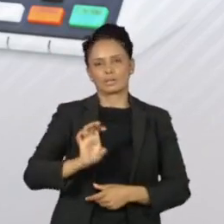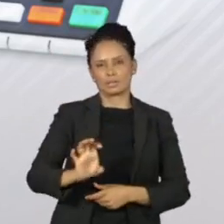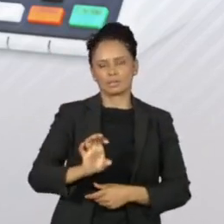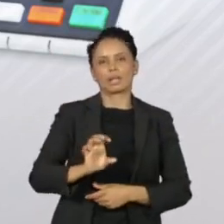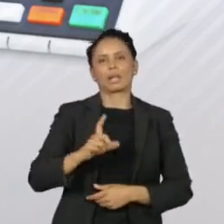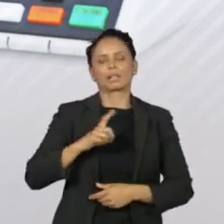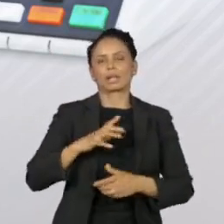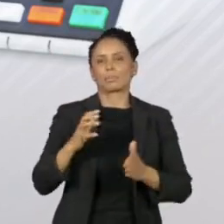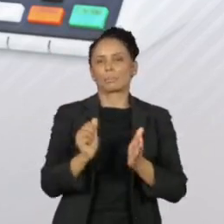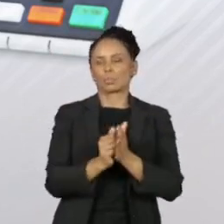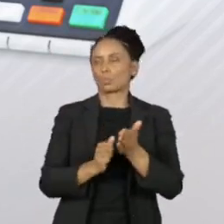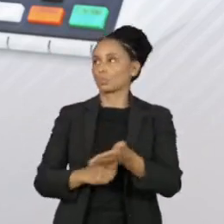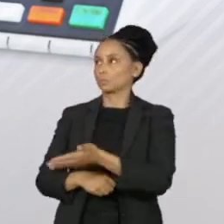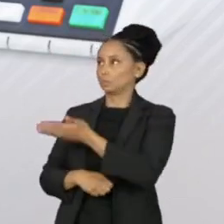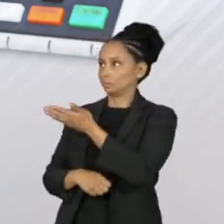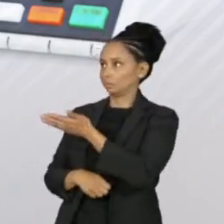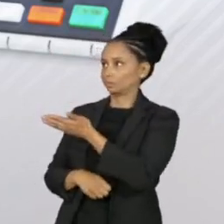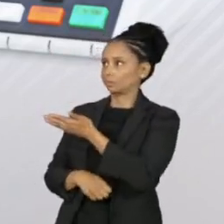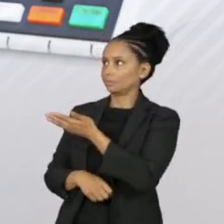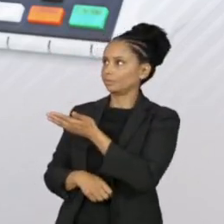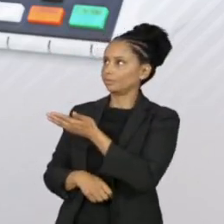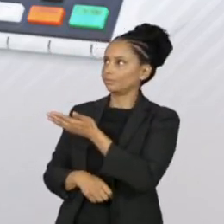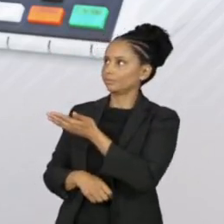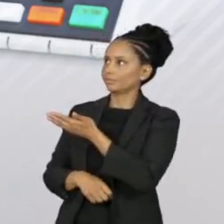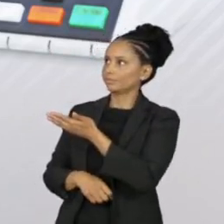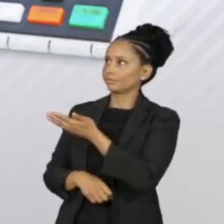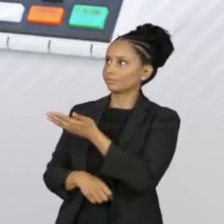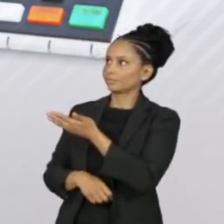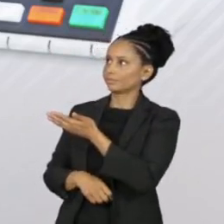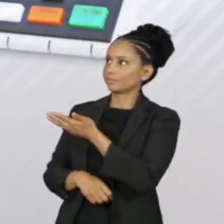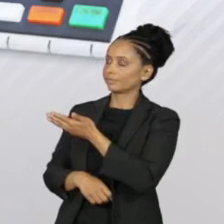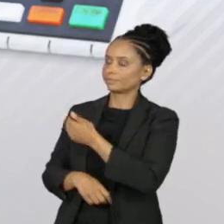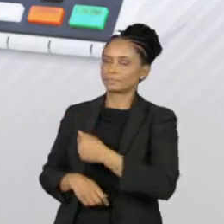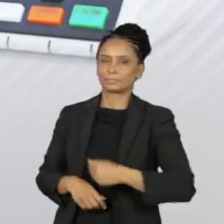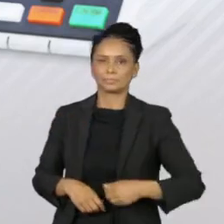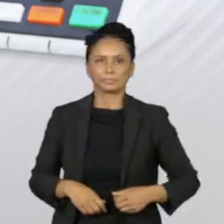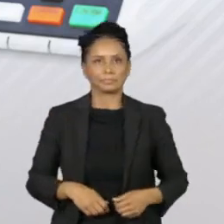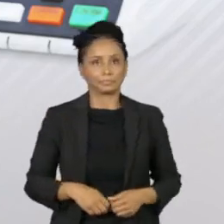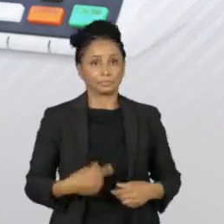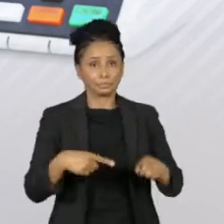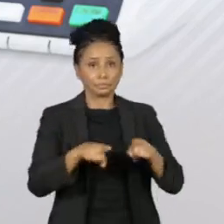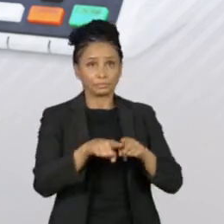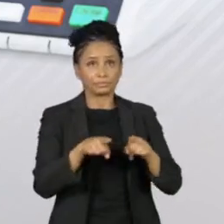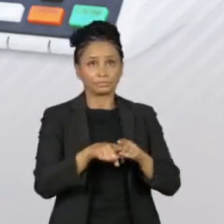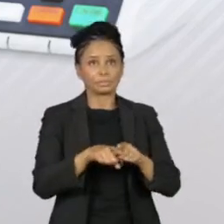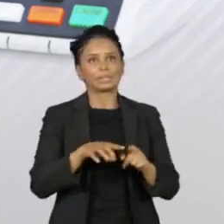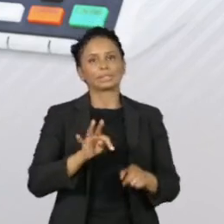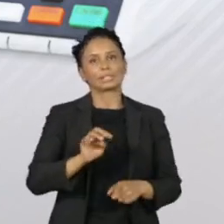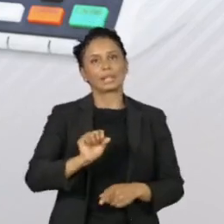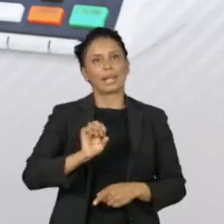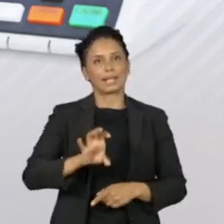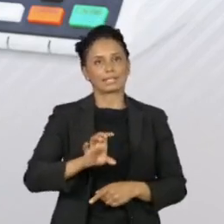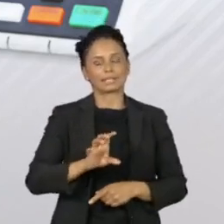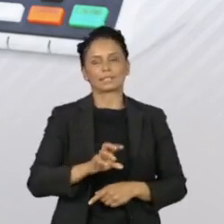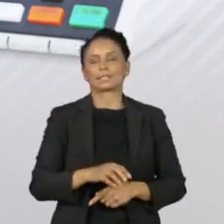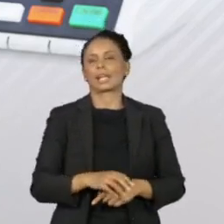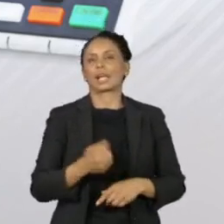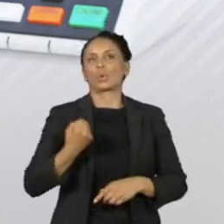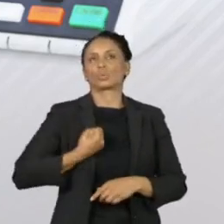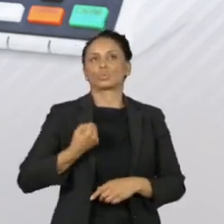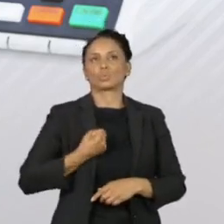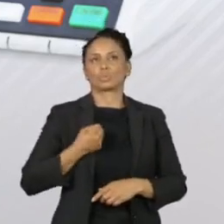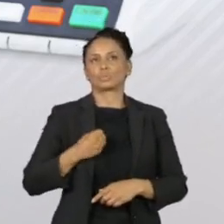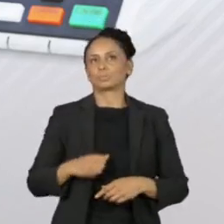o protocolo SP-02673-2022. E registro no TSE de número BR